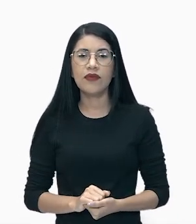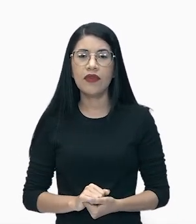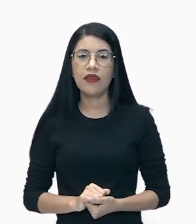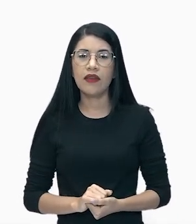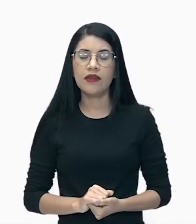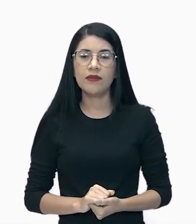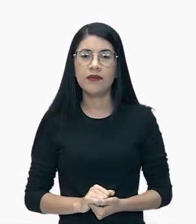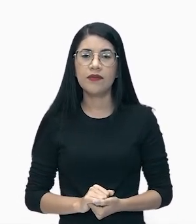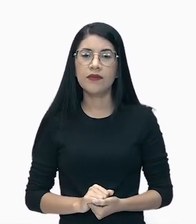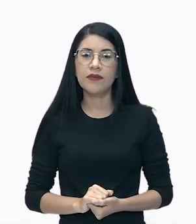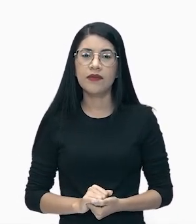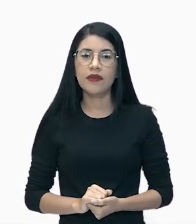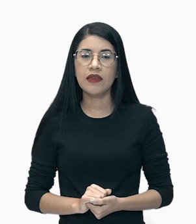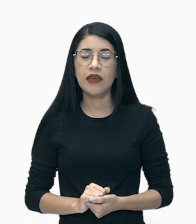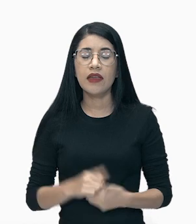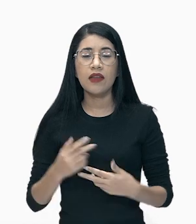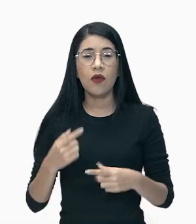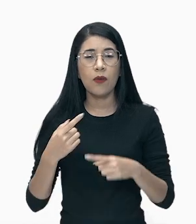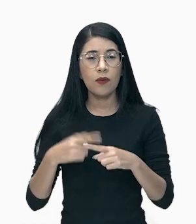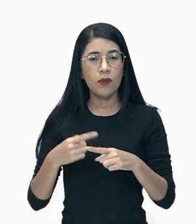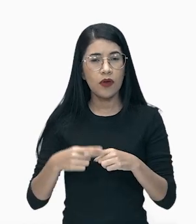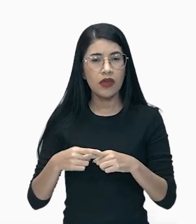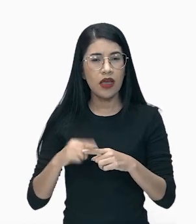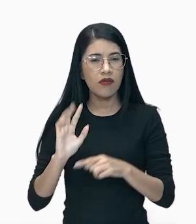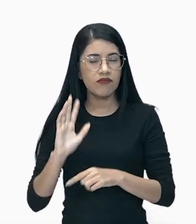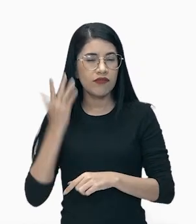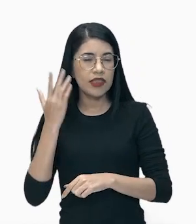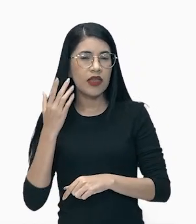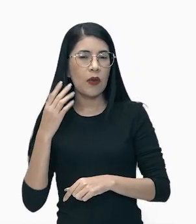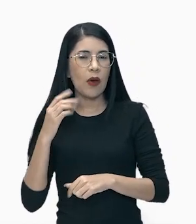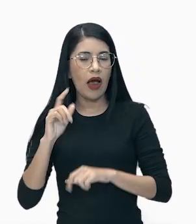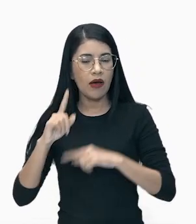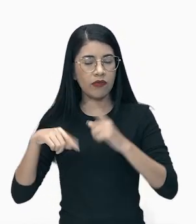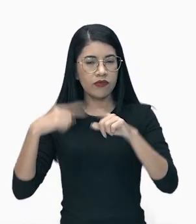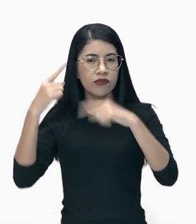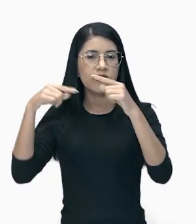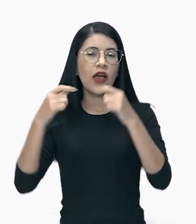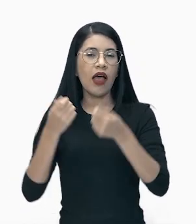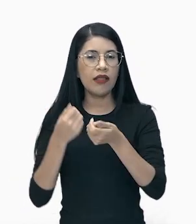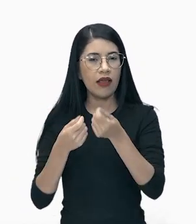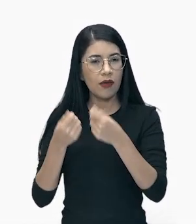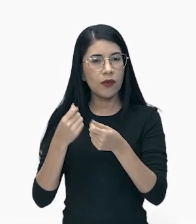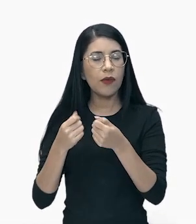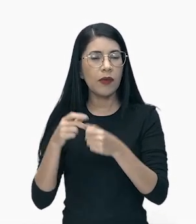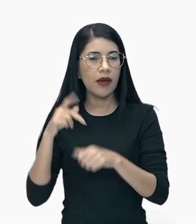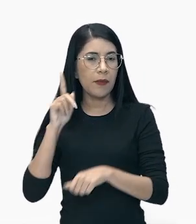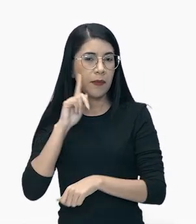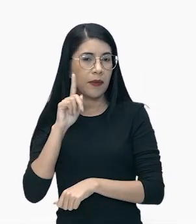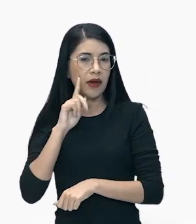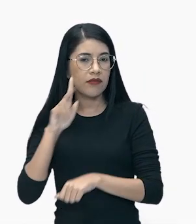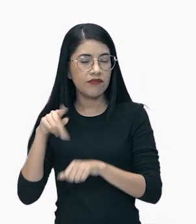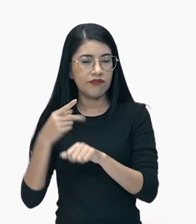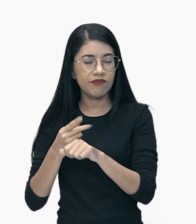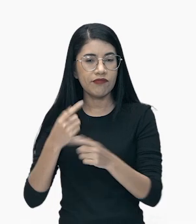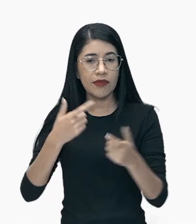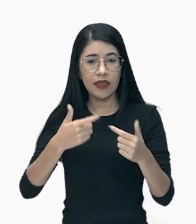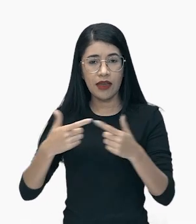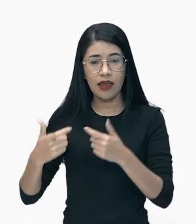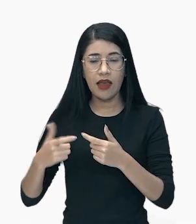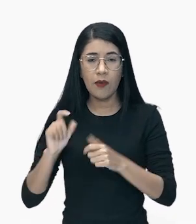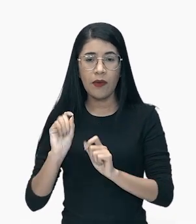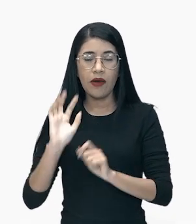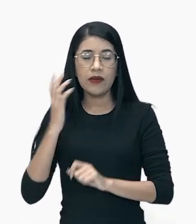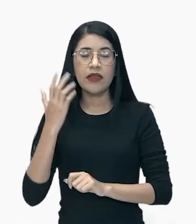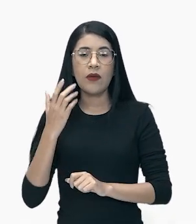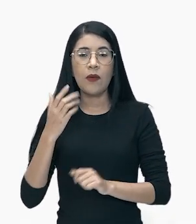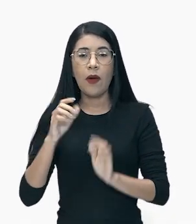Em virtude do rápido crescimento econômico americano após a guerra, a década de 20 foi